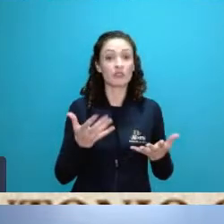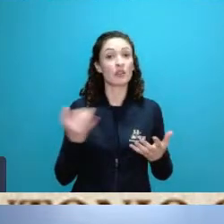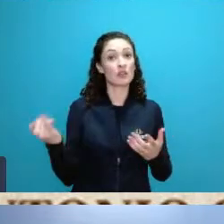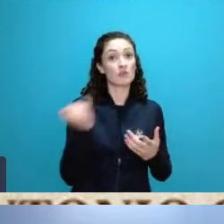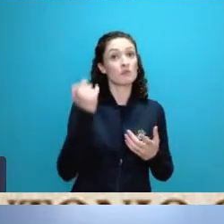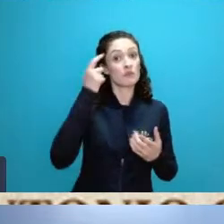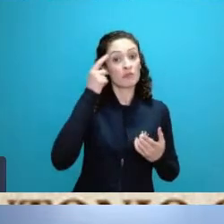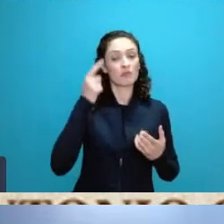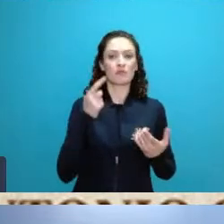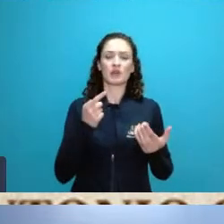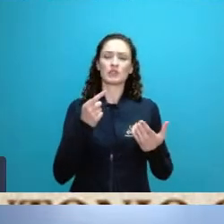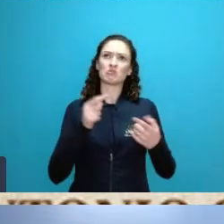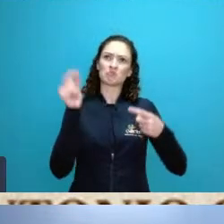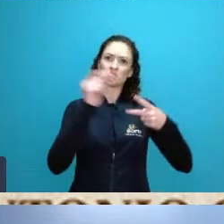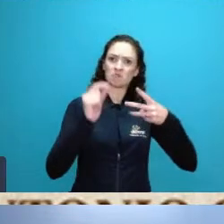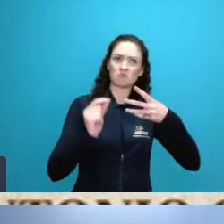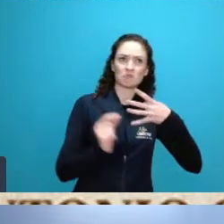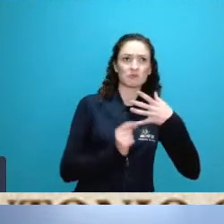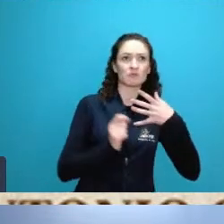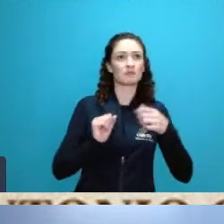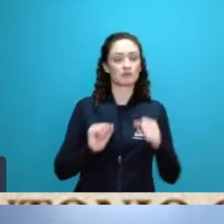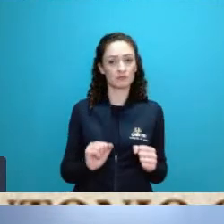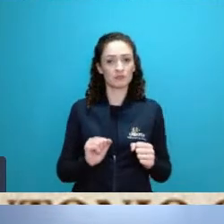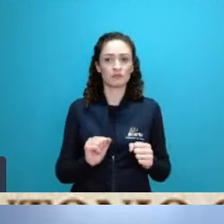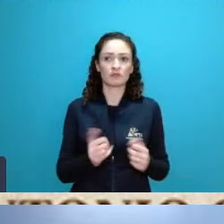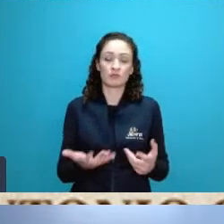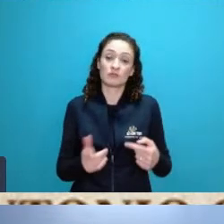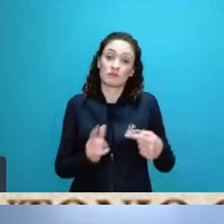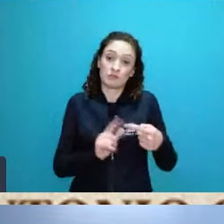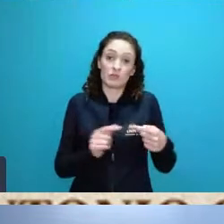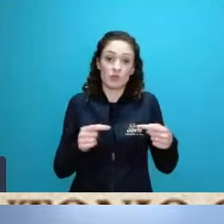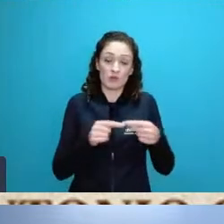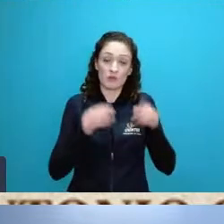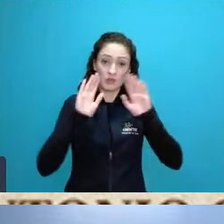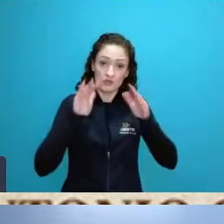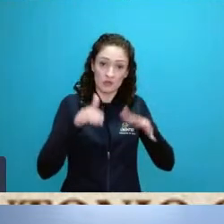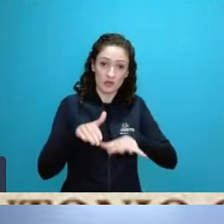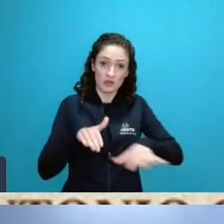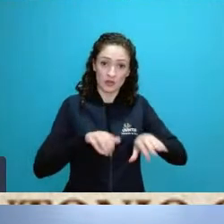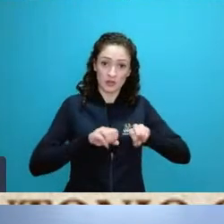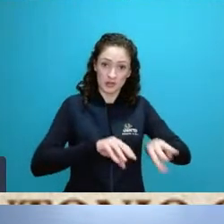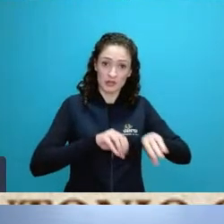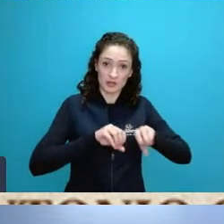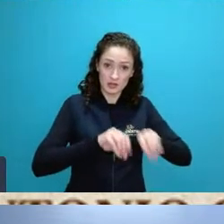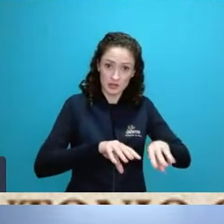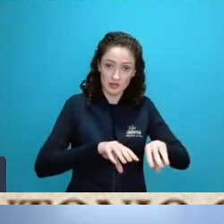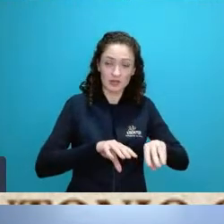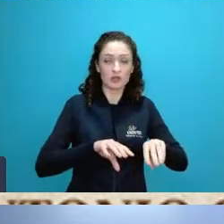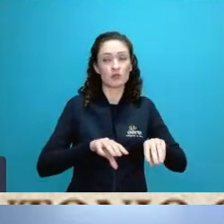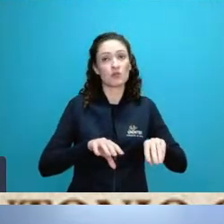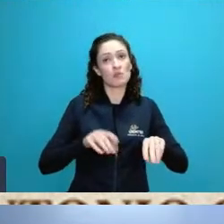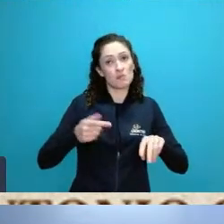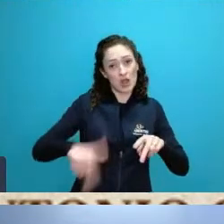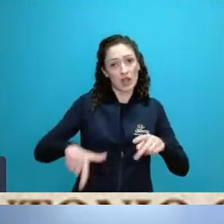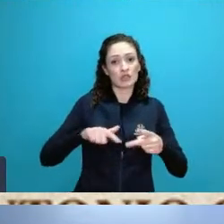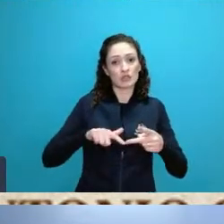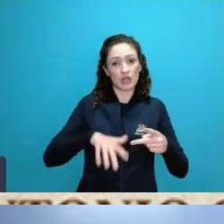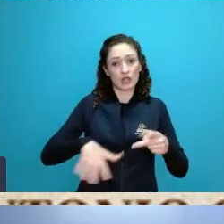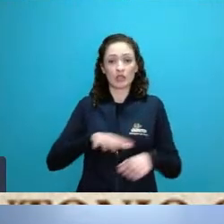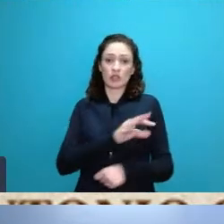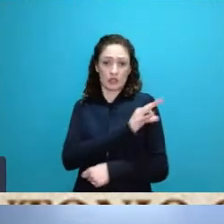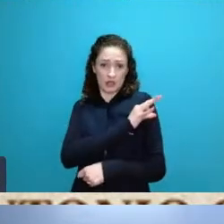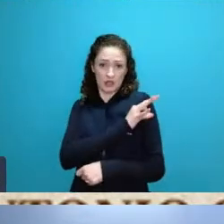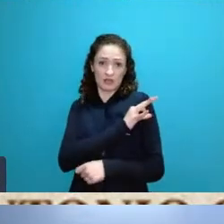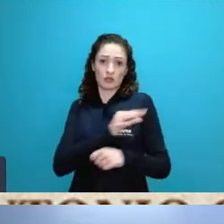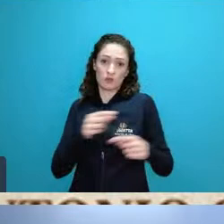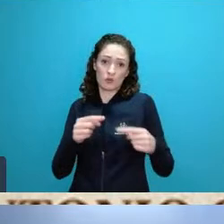abordagens tanto na abordagem do ensino como na abordagem técnica do profissional técnico